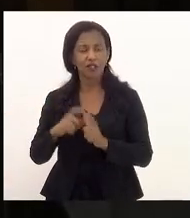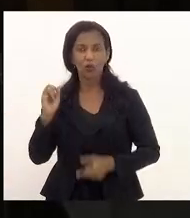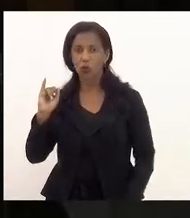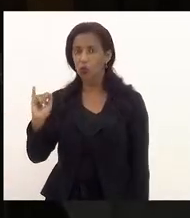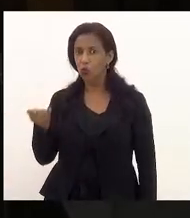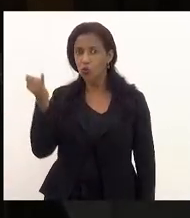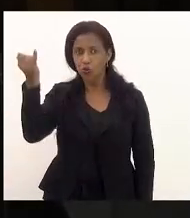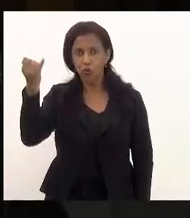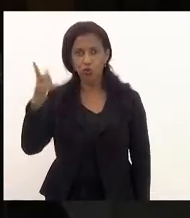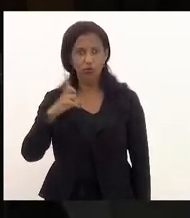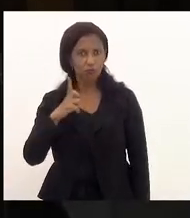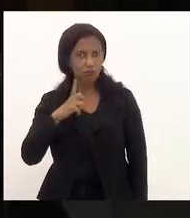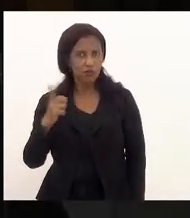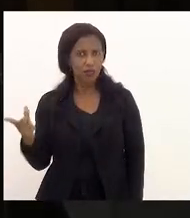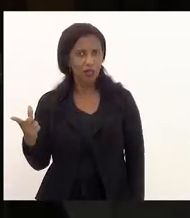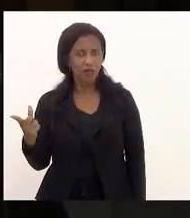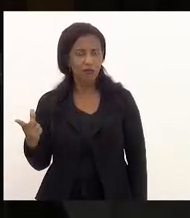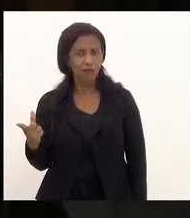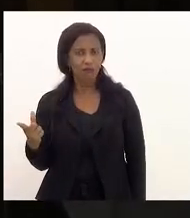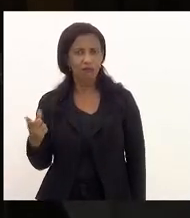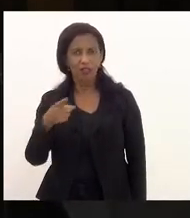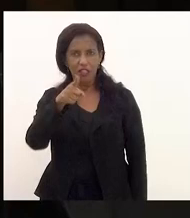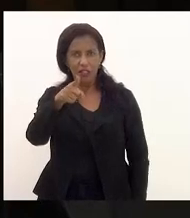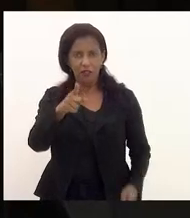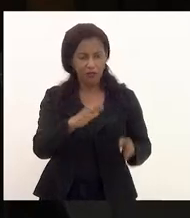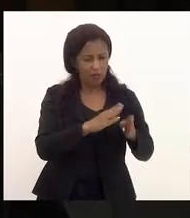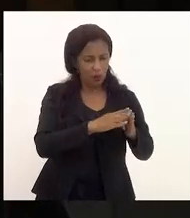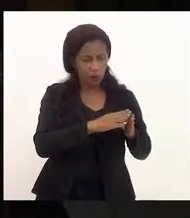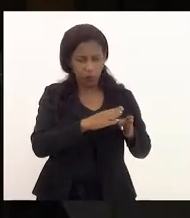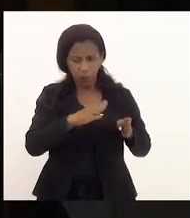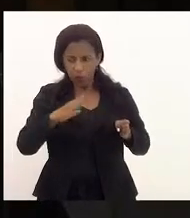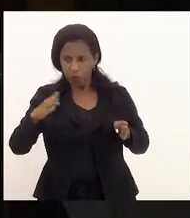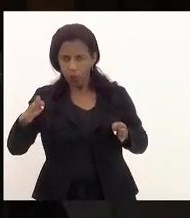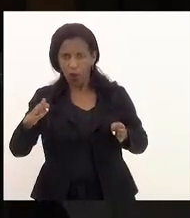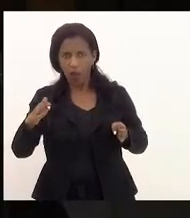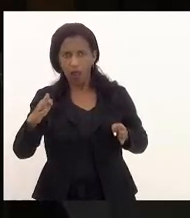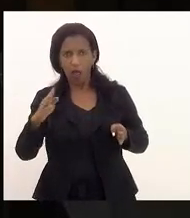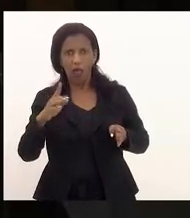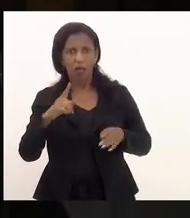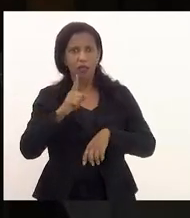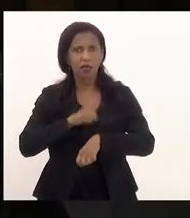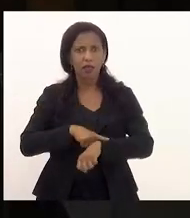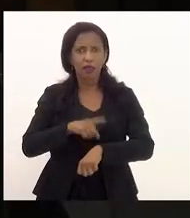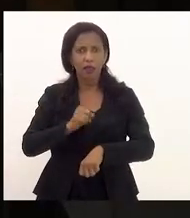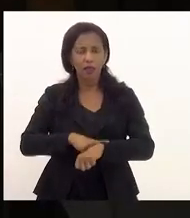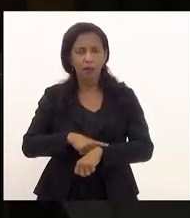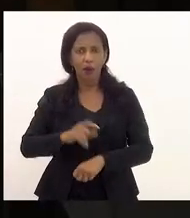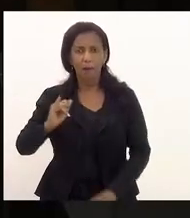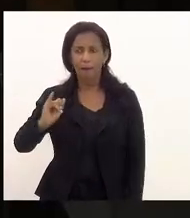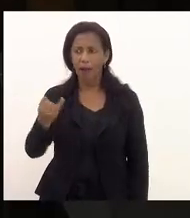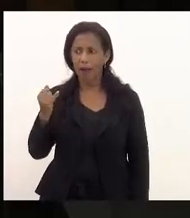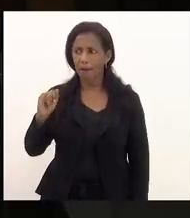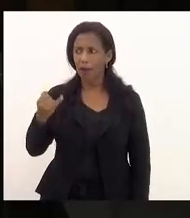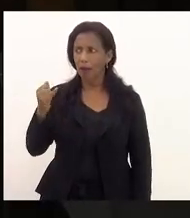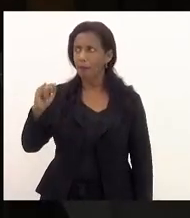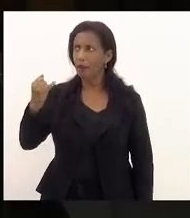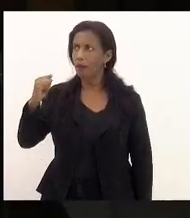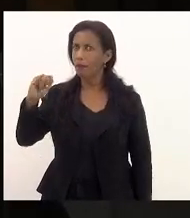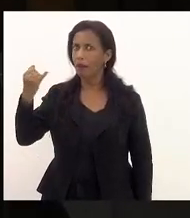juros que tem e você estendendo mais tempo, ela é cada vez mais